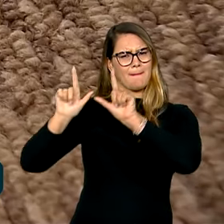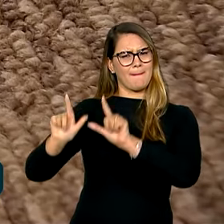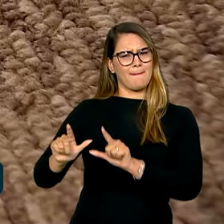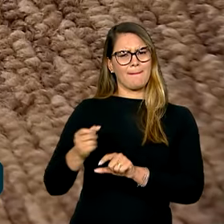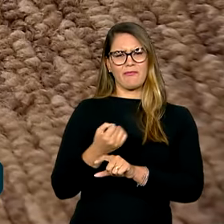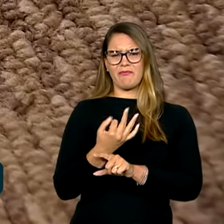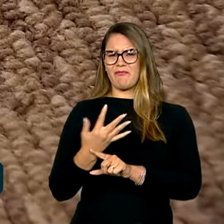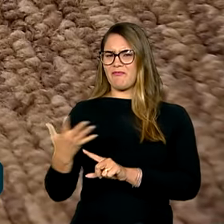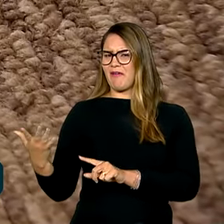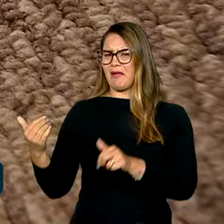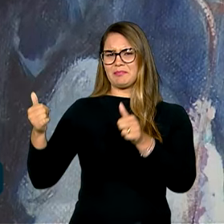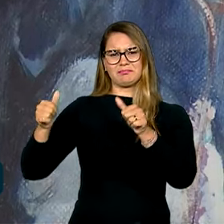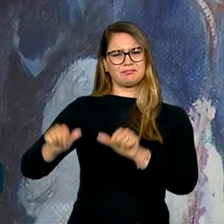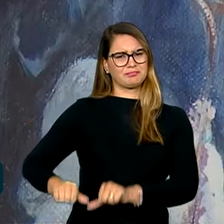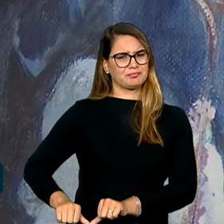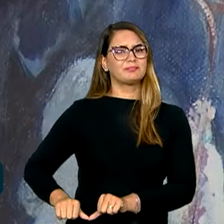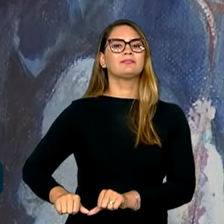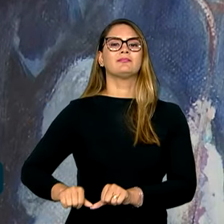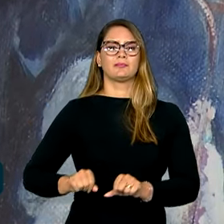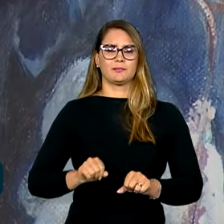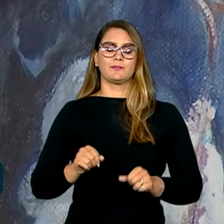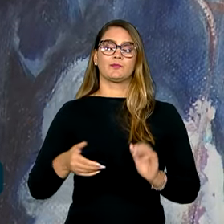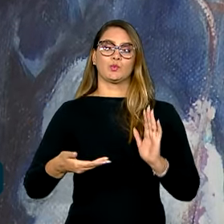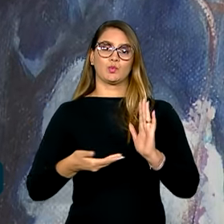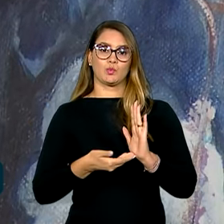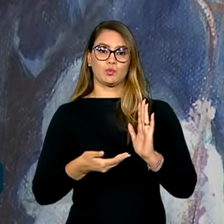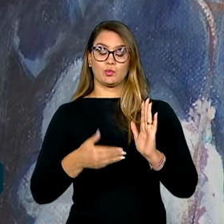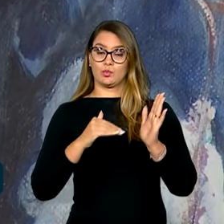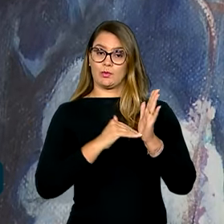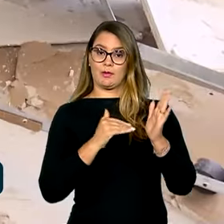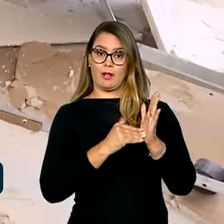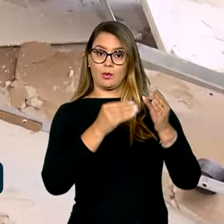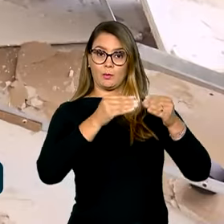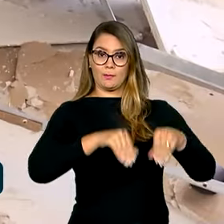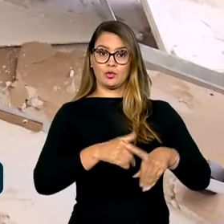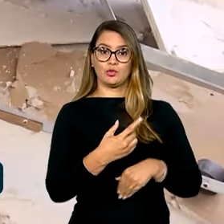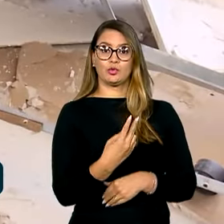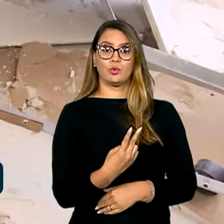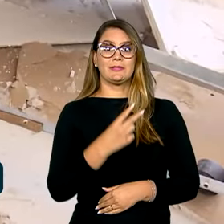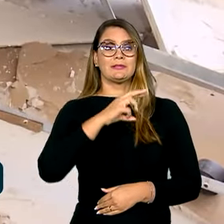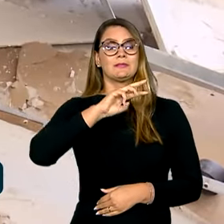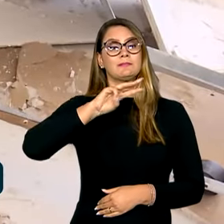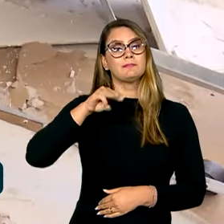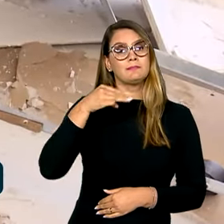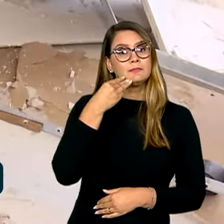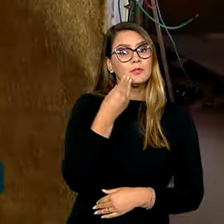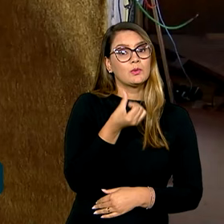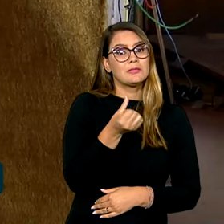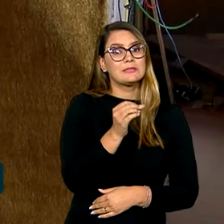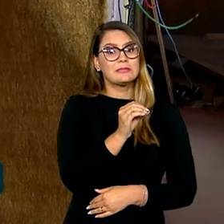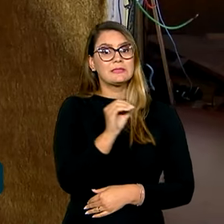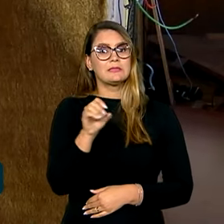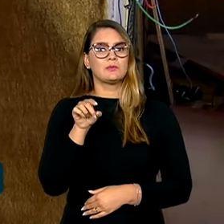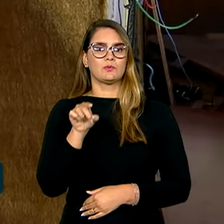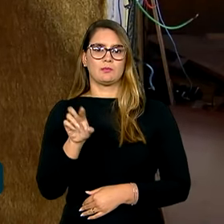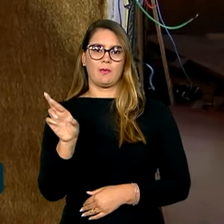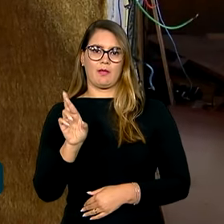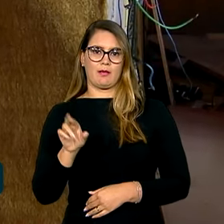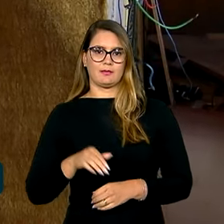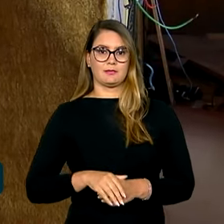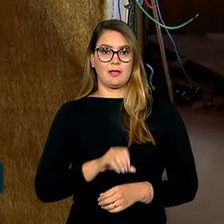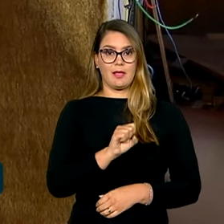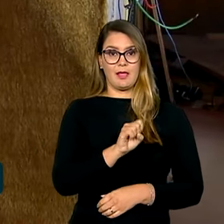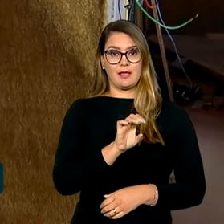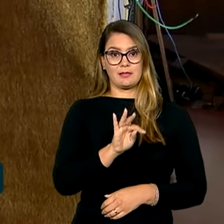peças foram danificadas. No Senado, o prejuízo foi de 2 milhões e 700 mil reais. No STF,